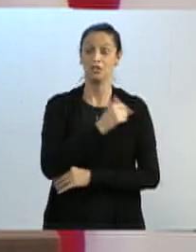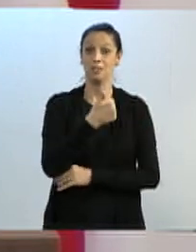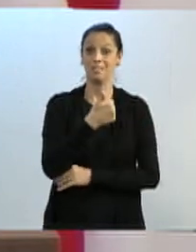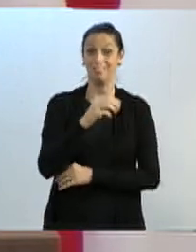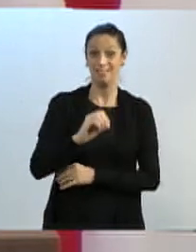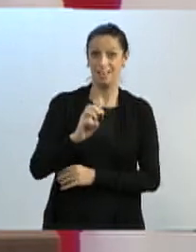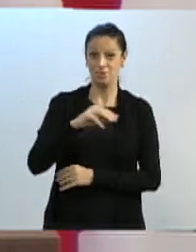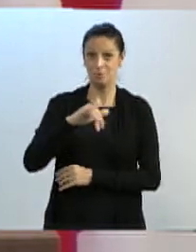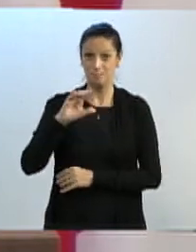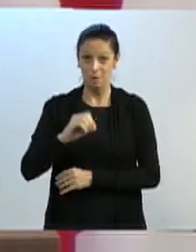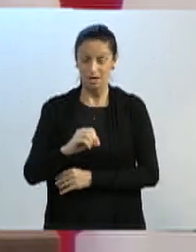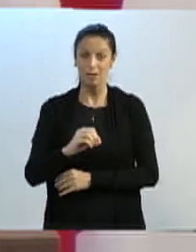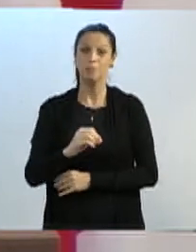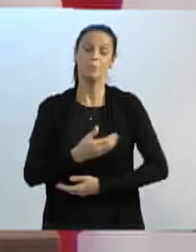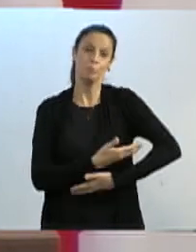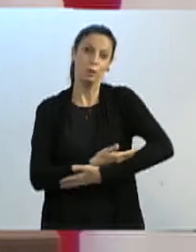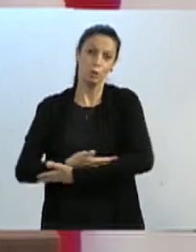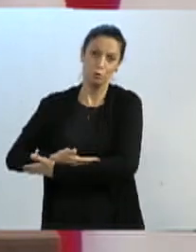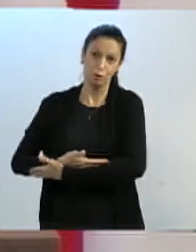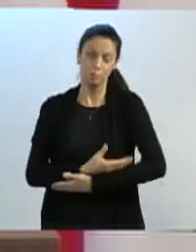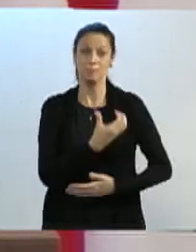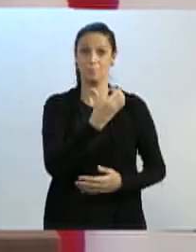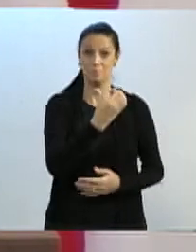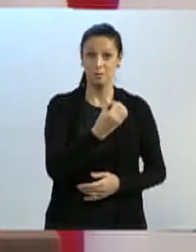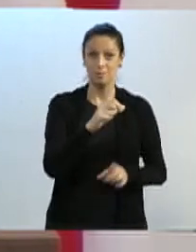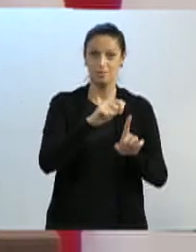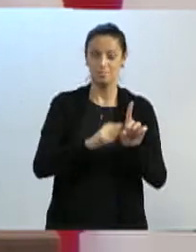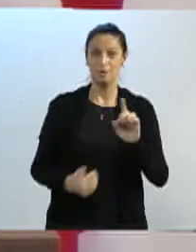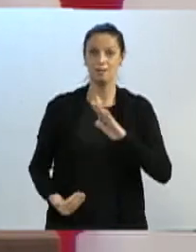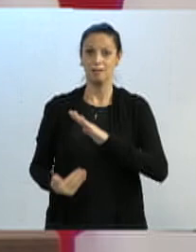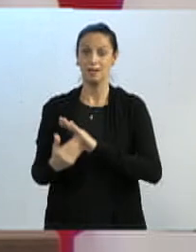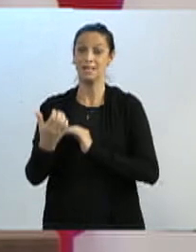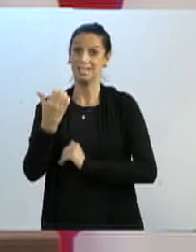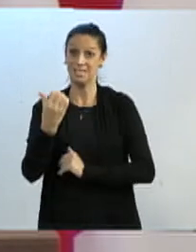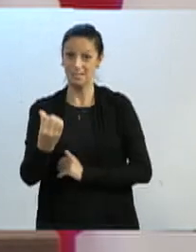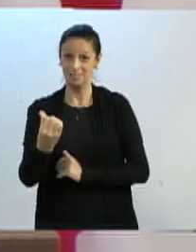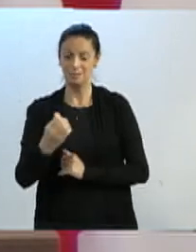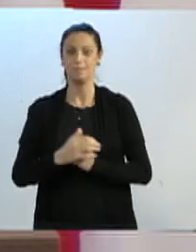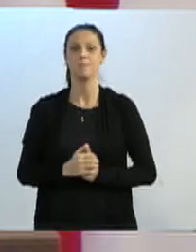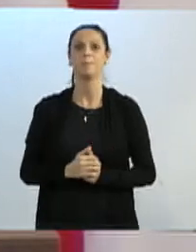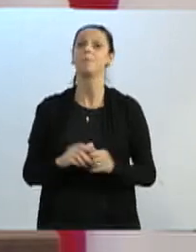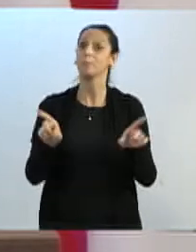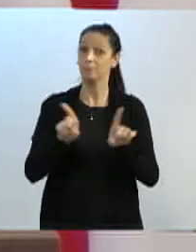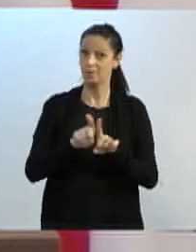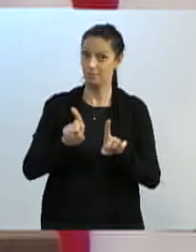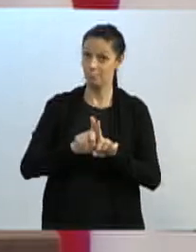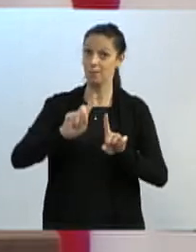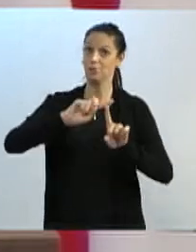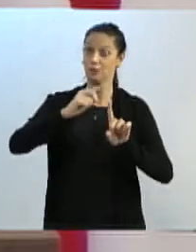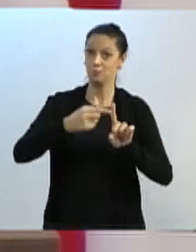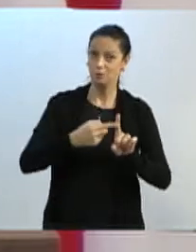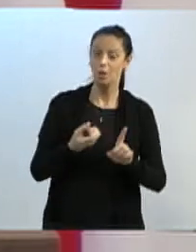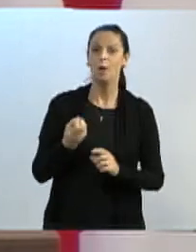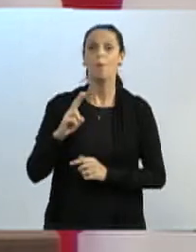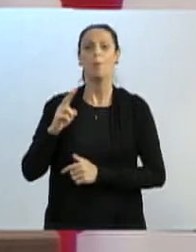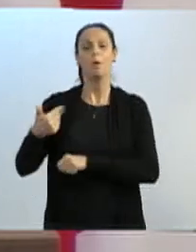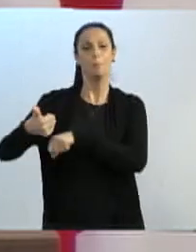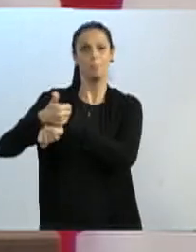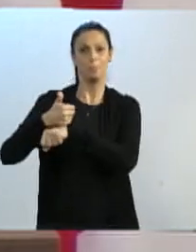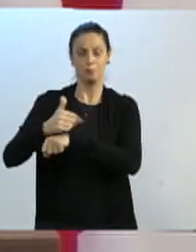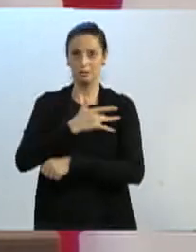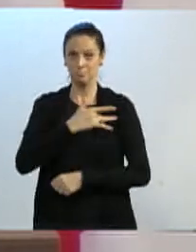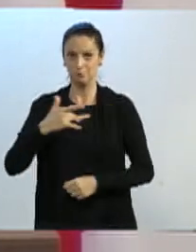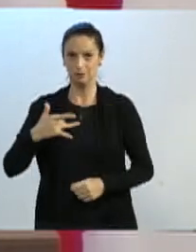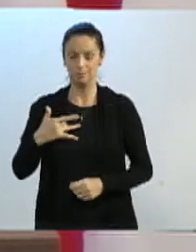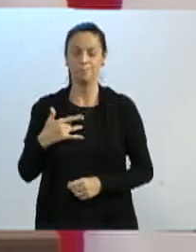de seis meses até os menores de seis anos, além das gestantes e trabalhadores de saúde. A partir